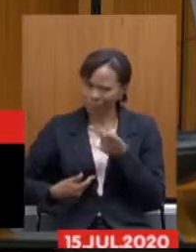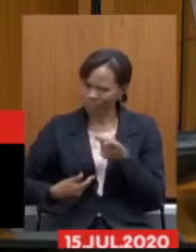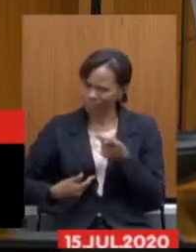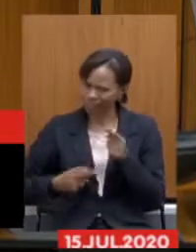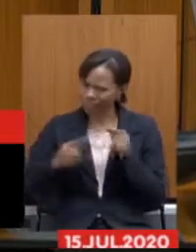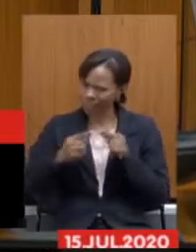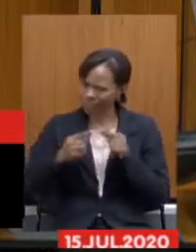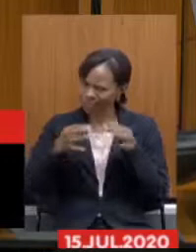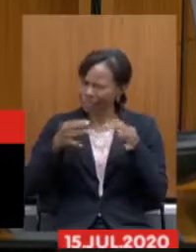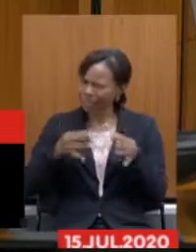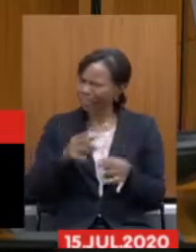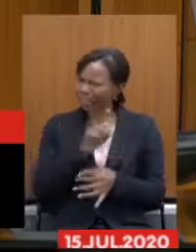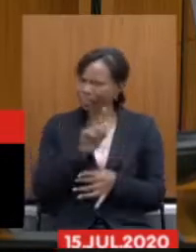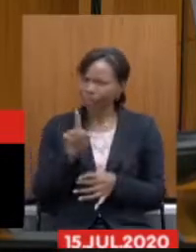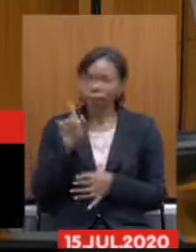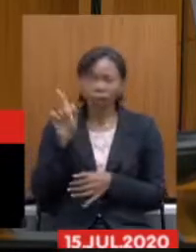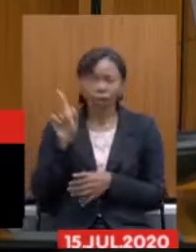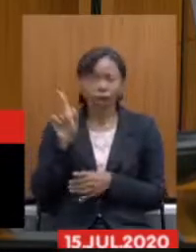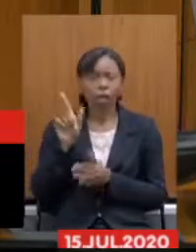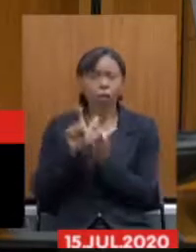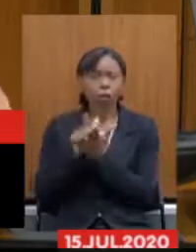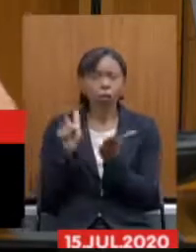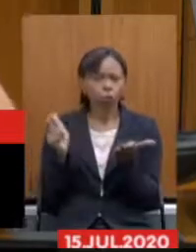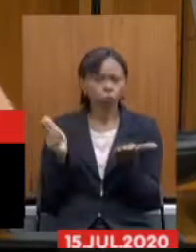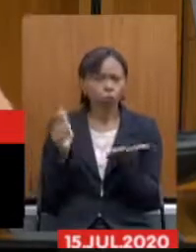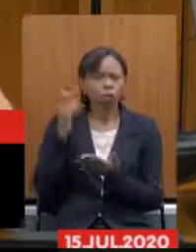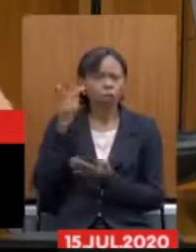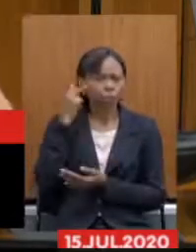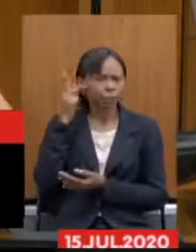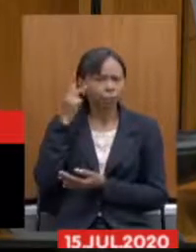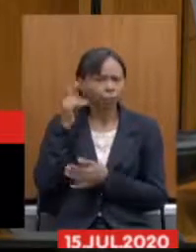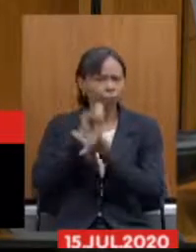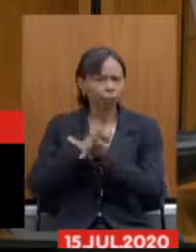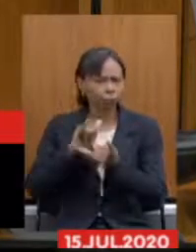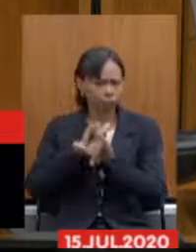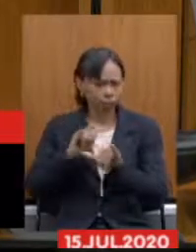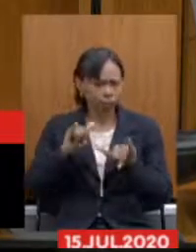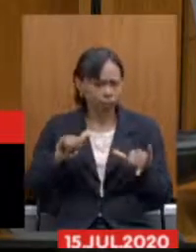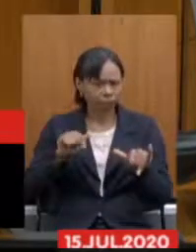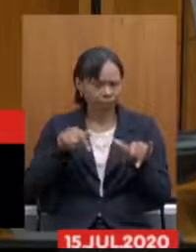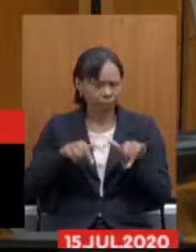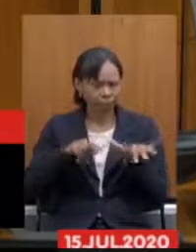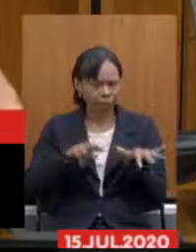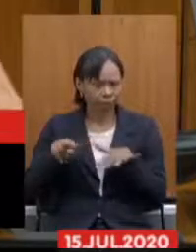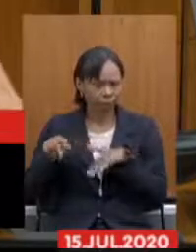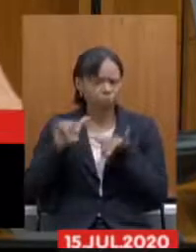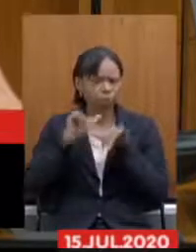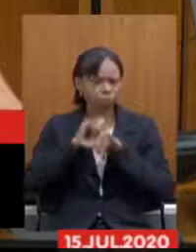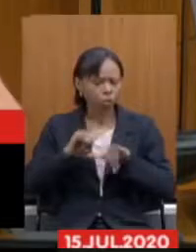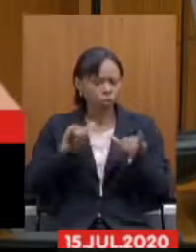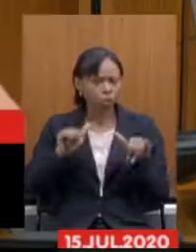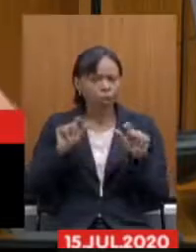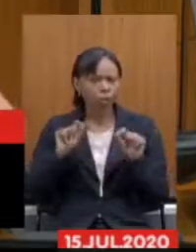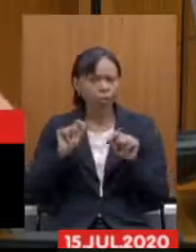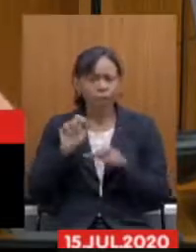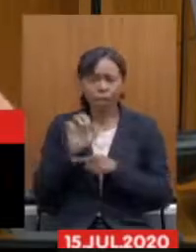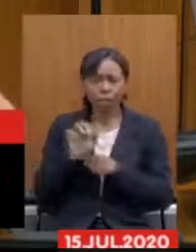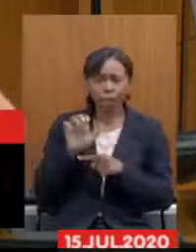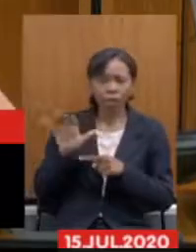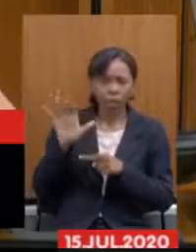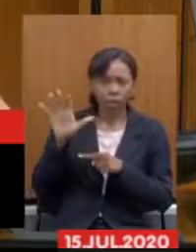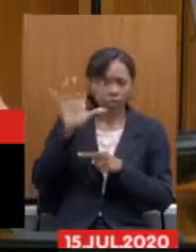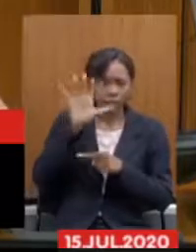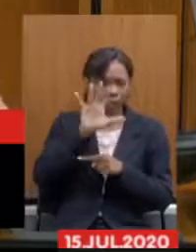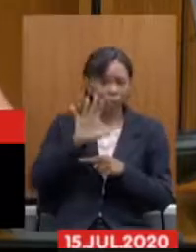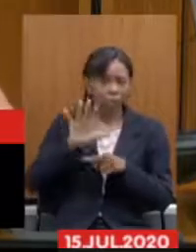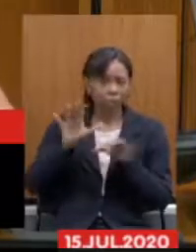a folha de são paulo publicou essa semana uma matéria em que ele fala que desses estados que fizeram